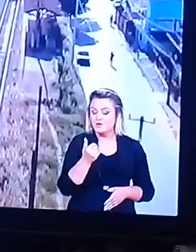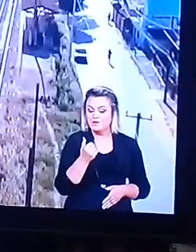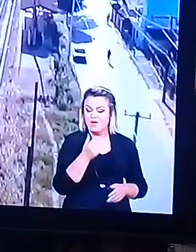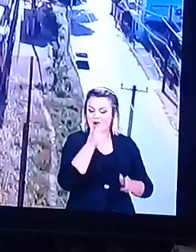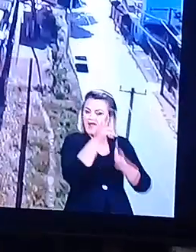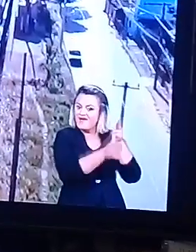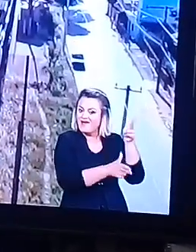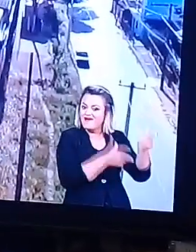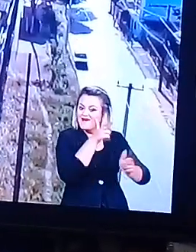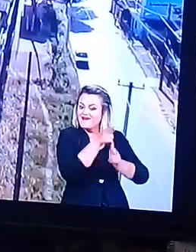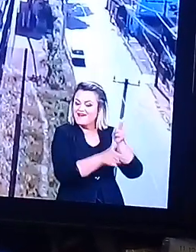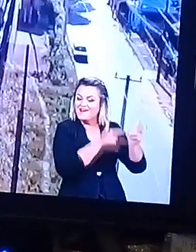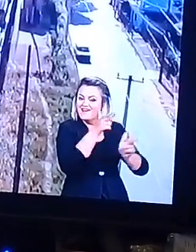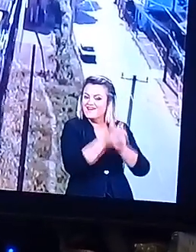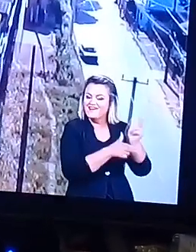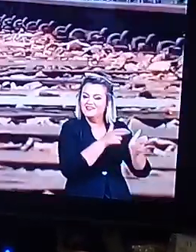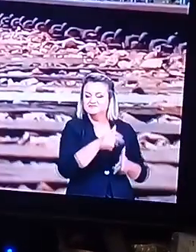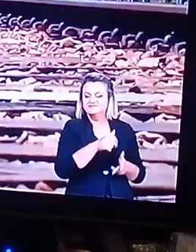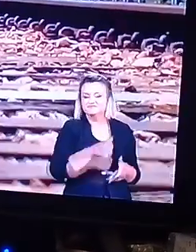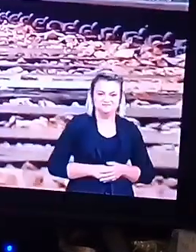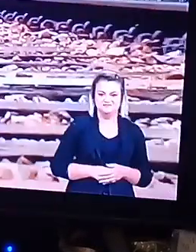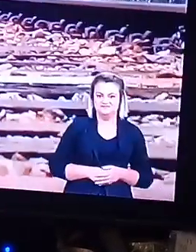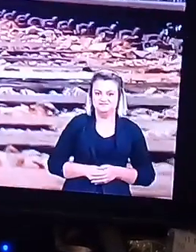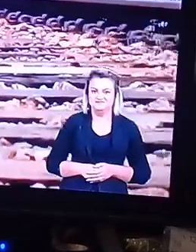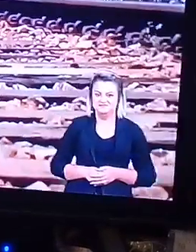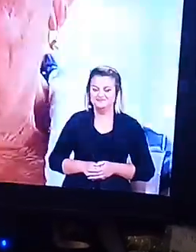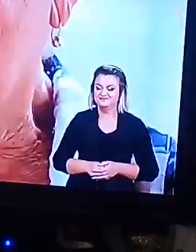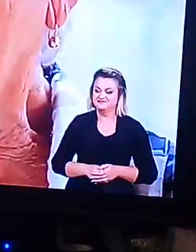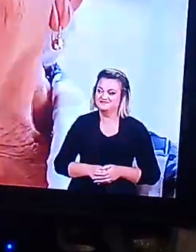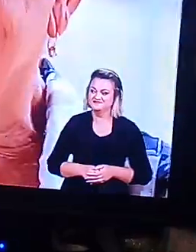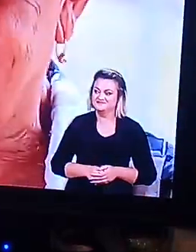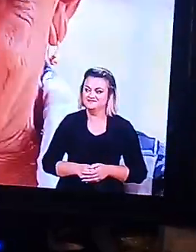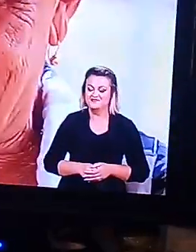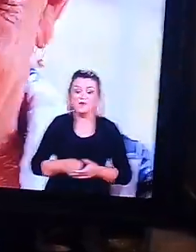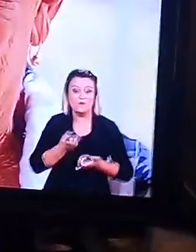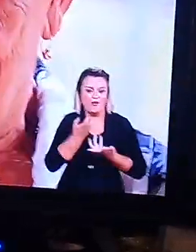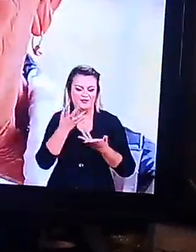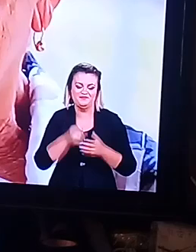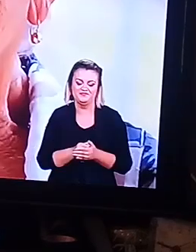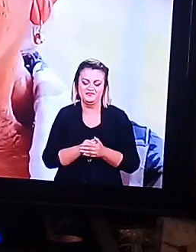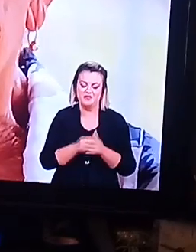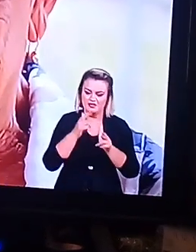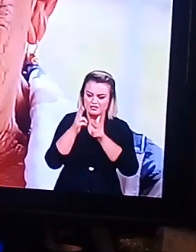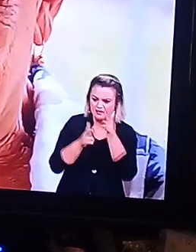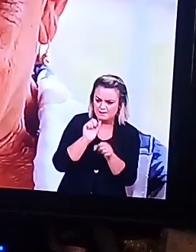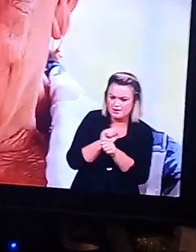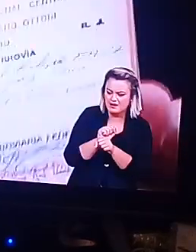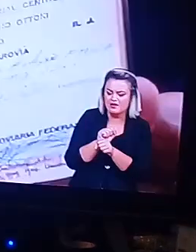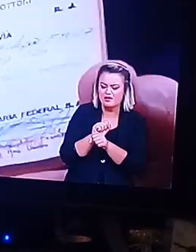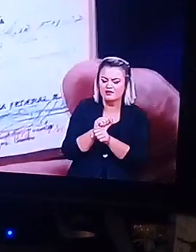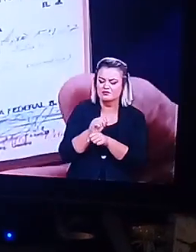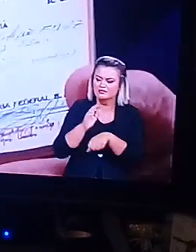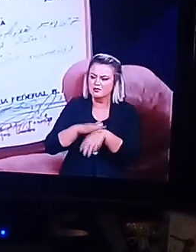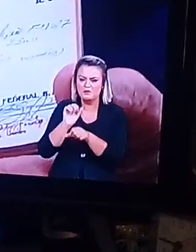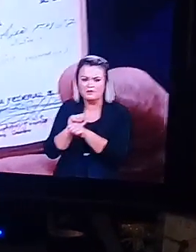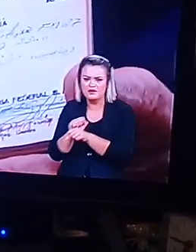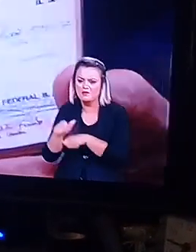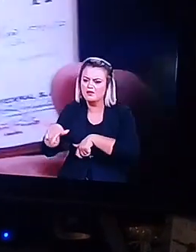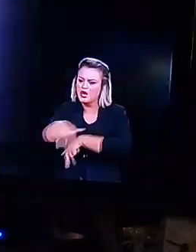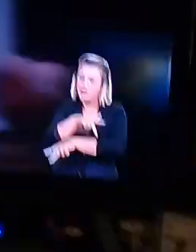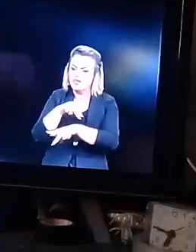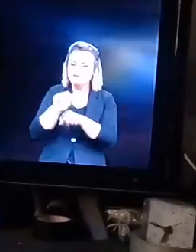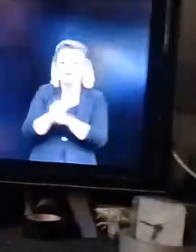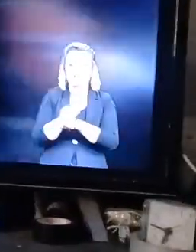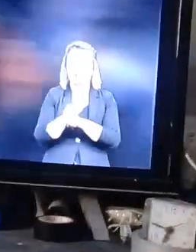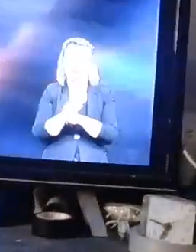Eu fiz a A ideia do Ciclo Opaque Né? Fiz até a música